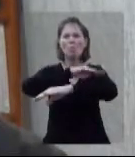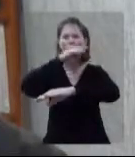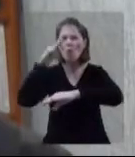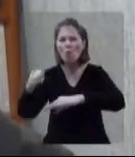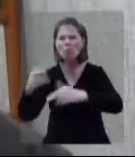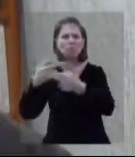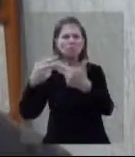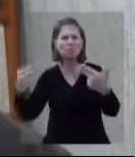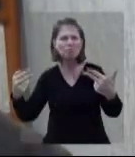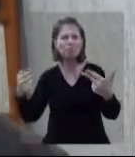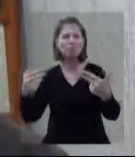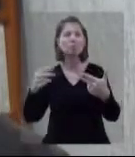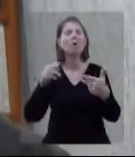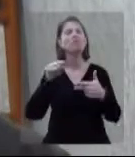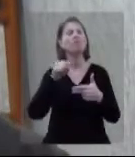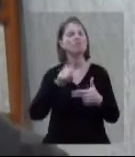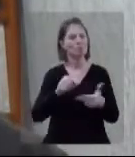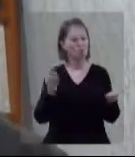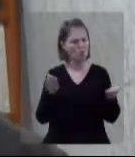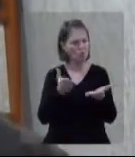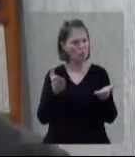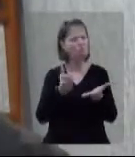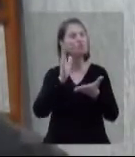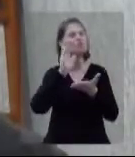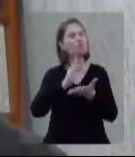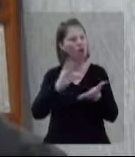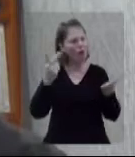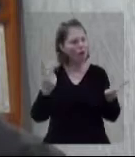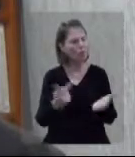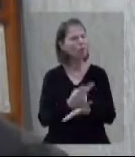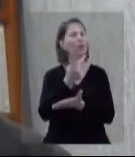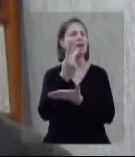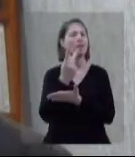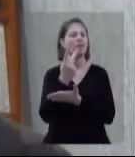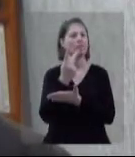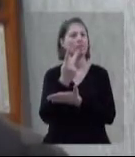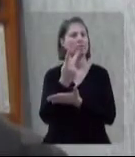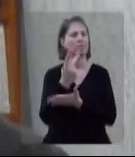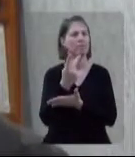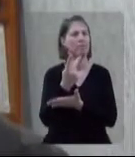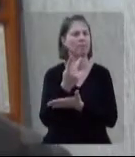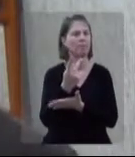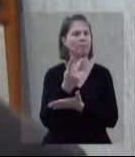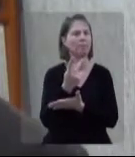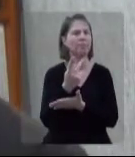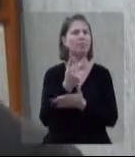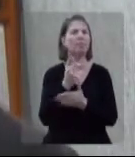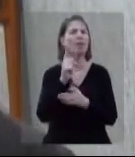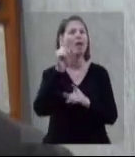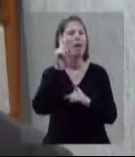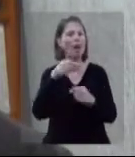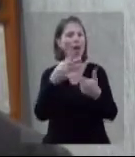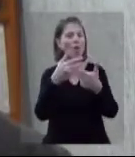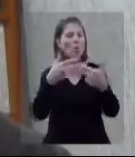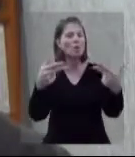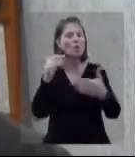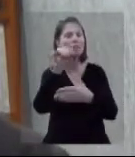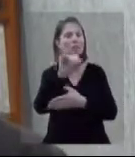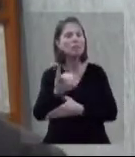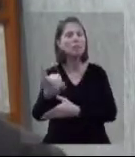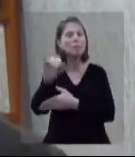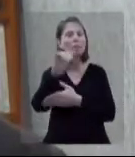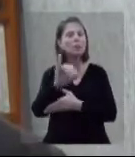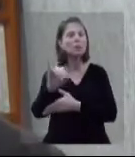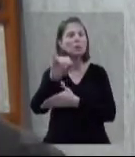acontece hoje, quando tanta coisa pega fogo. Não em prédios, mas no que é